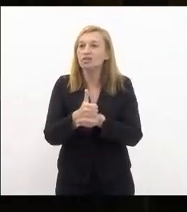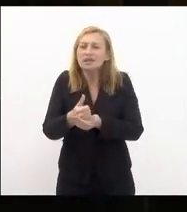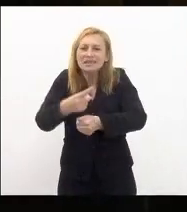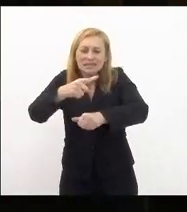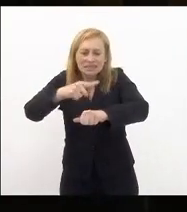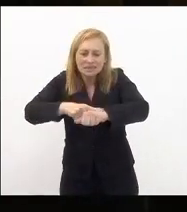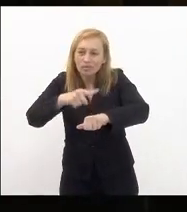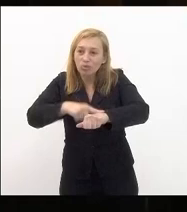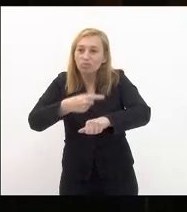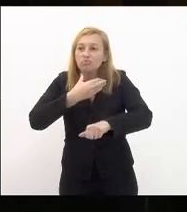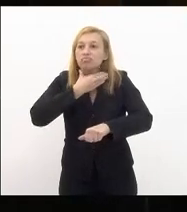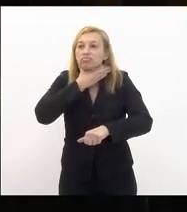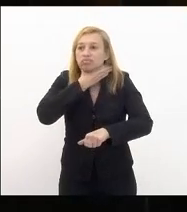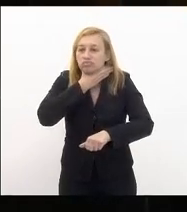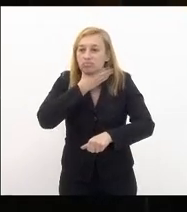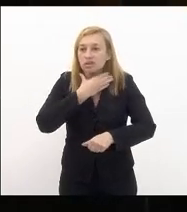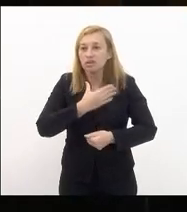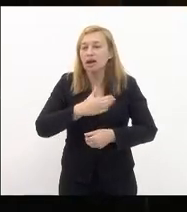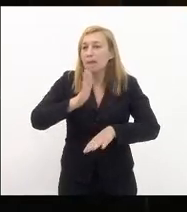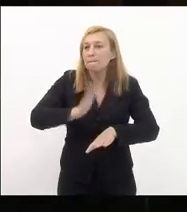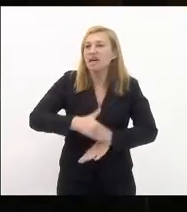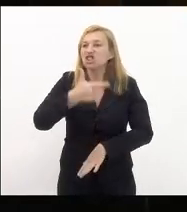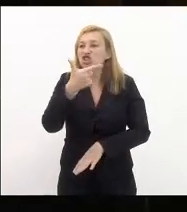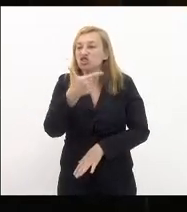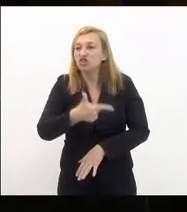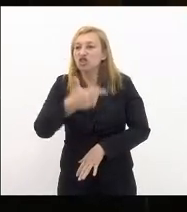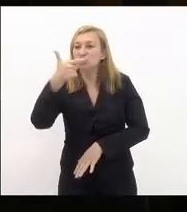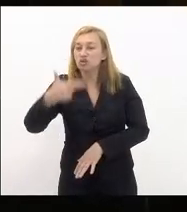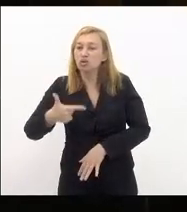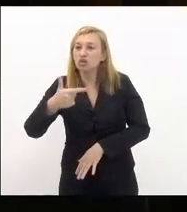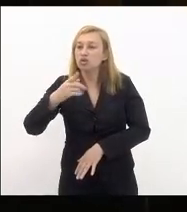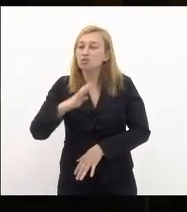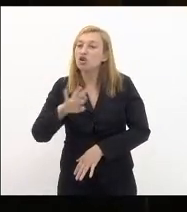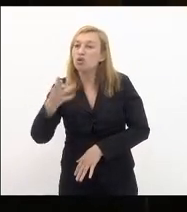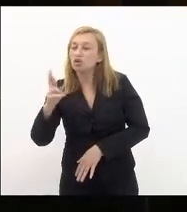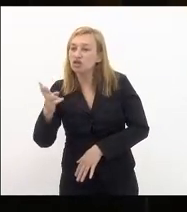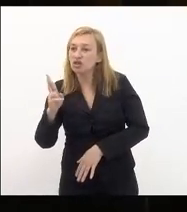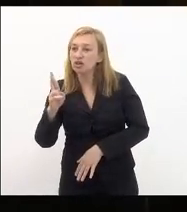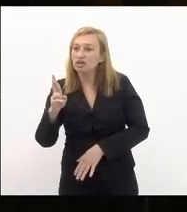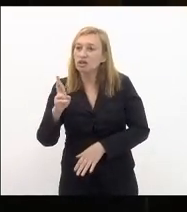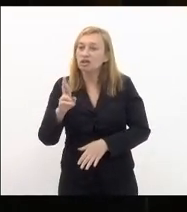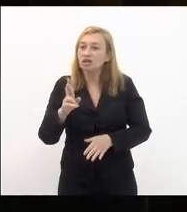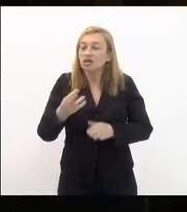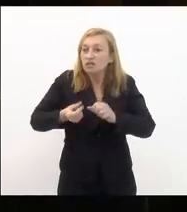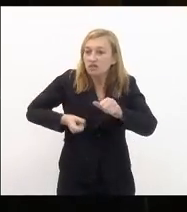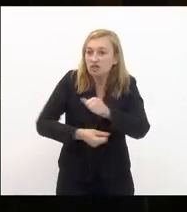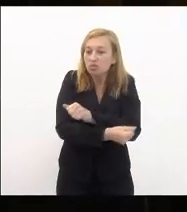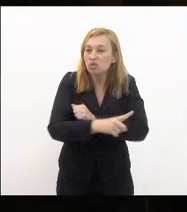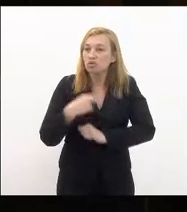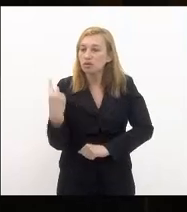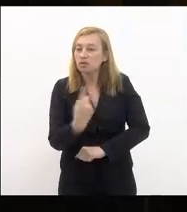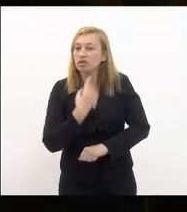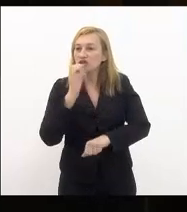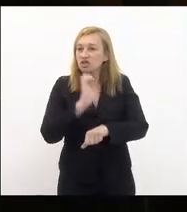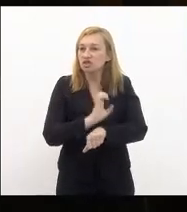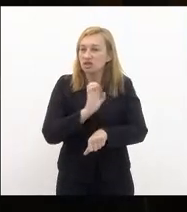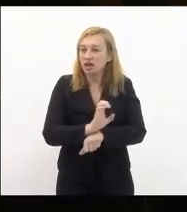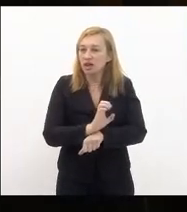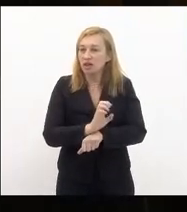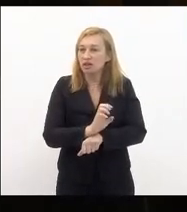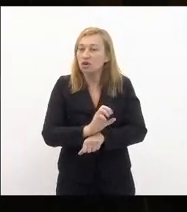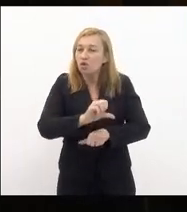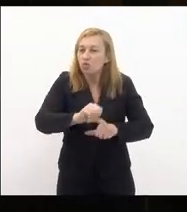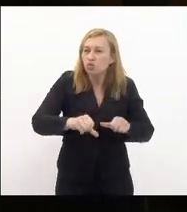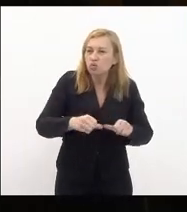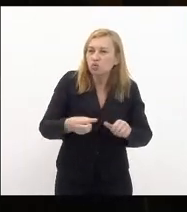momento de crise mais de 22 bilhões de reais para investimento no nosso estado fruto de uma nova